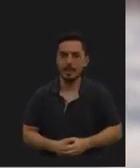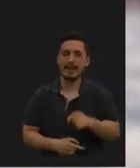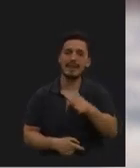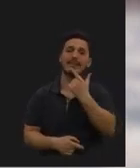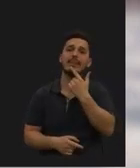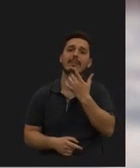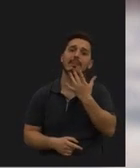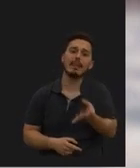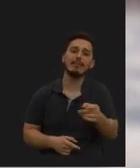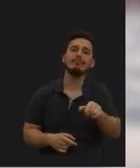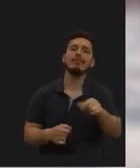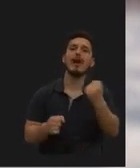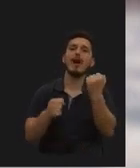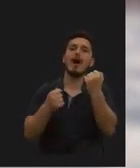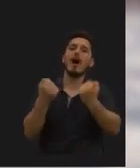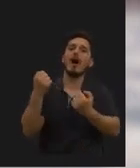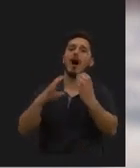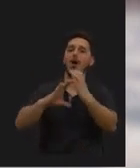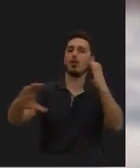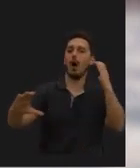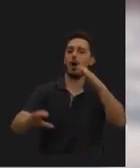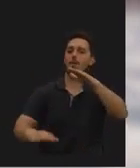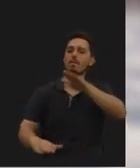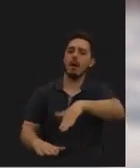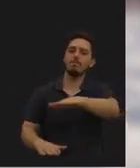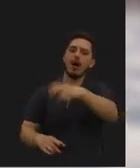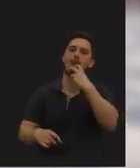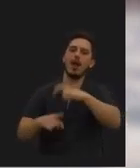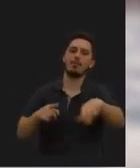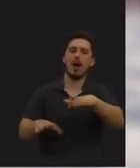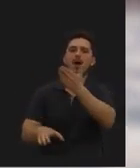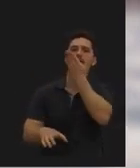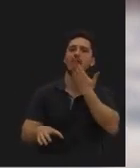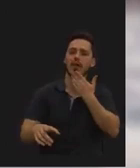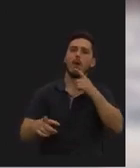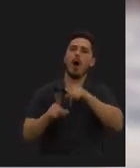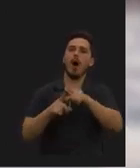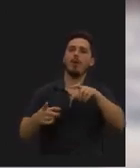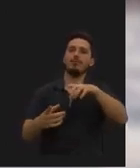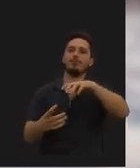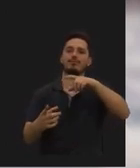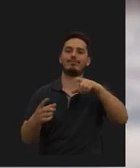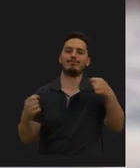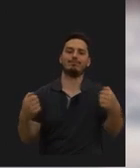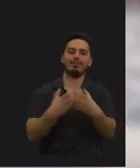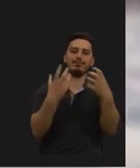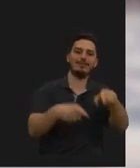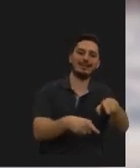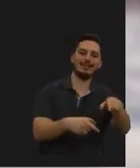permitiria tornar as paragens dos autocarros e elétricos mais acessíveis e sem conflitos com a ciclovia.